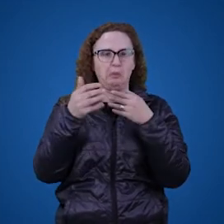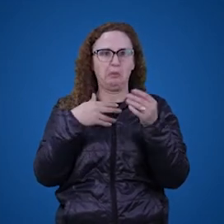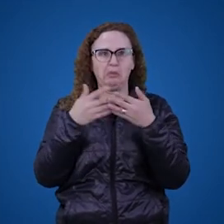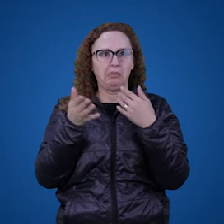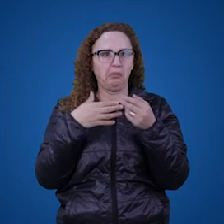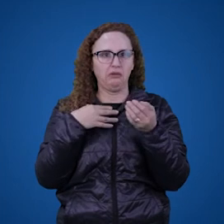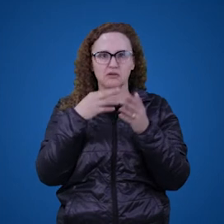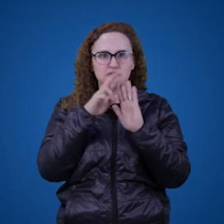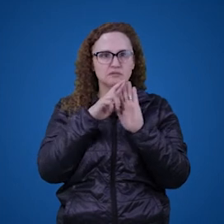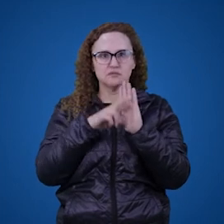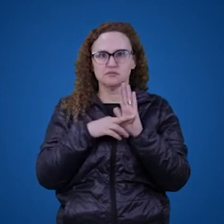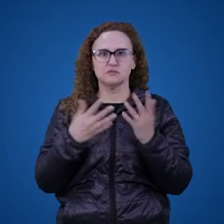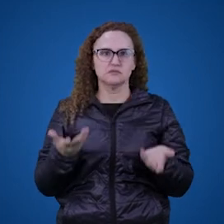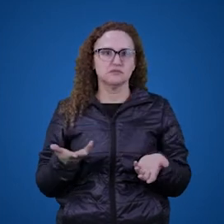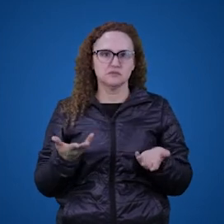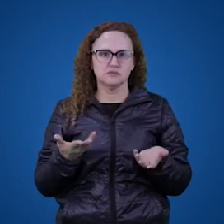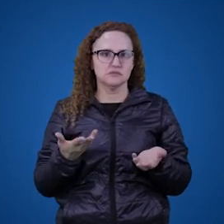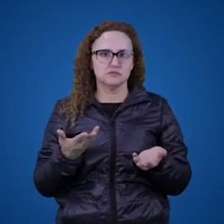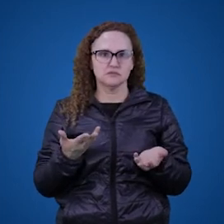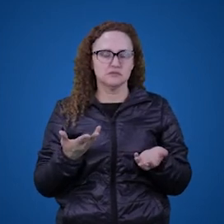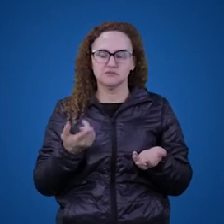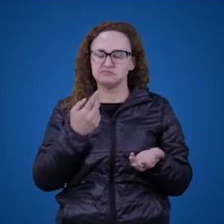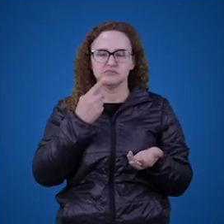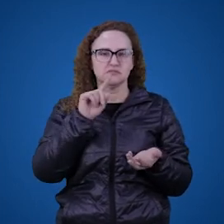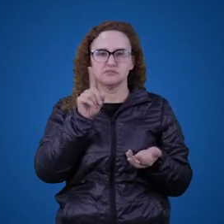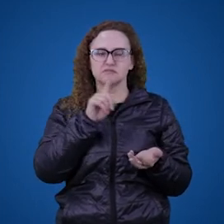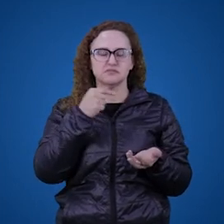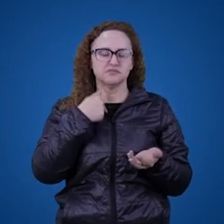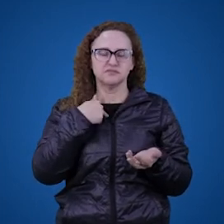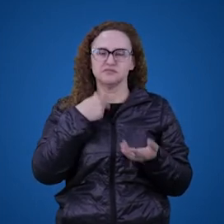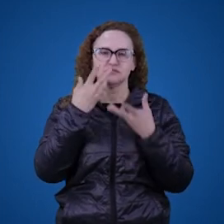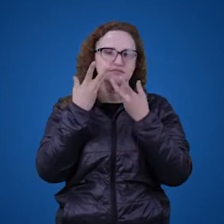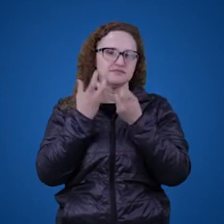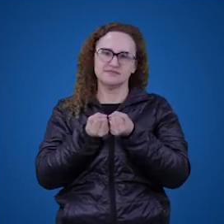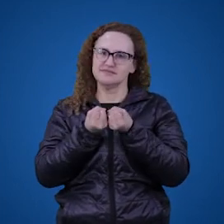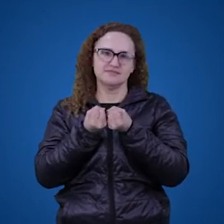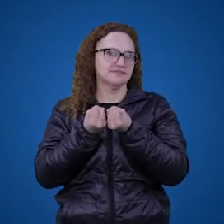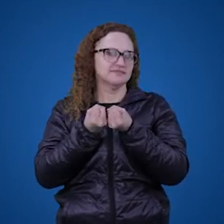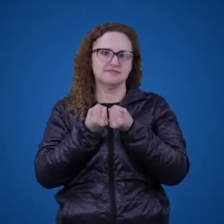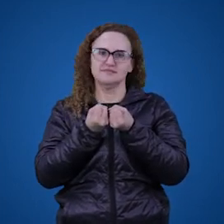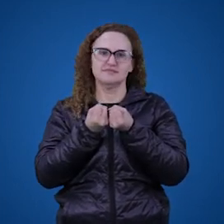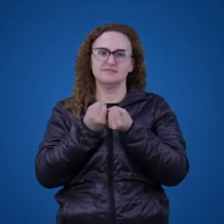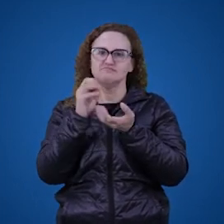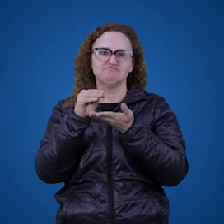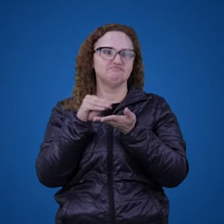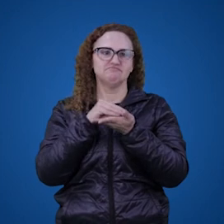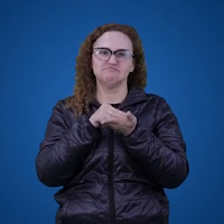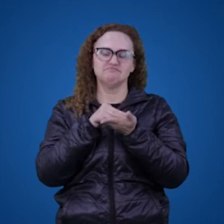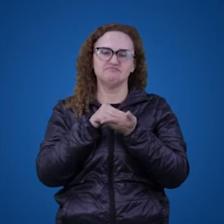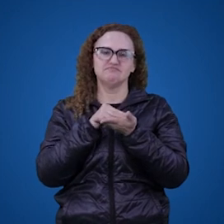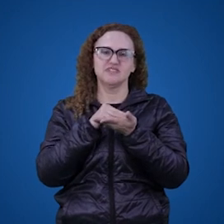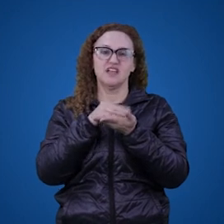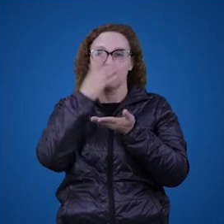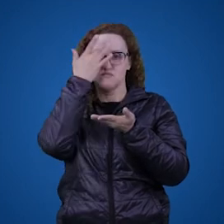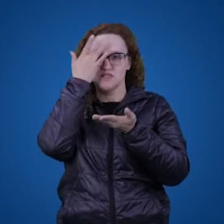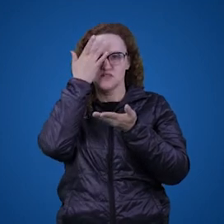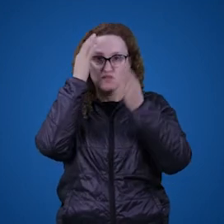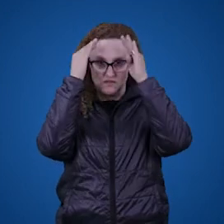ela quer sem seguir as regras, provavelmente eu não vou jogar xadrez com ela. Não haverá xadrez a ser jogado.